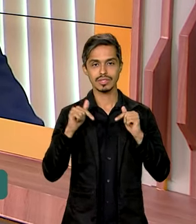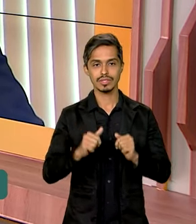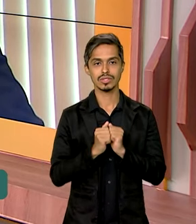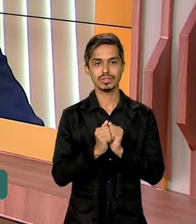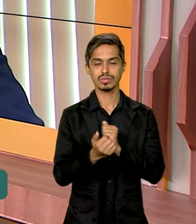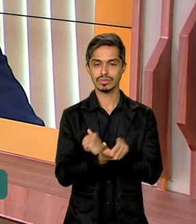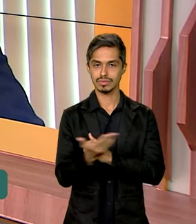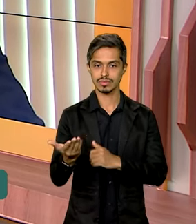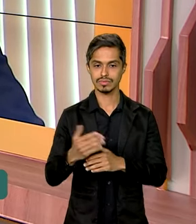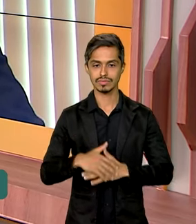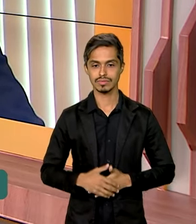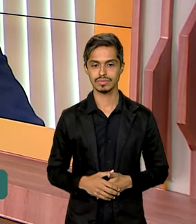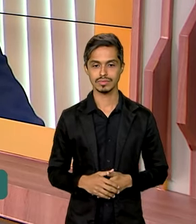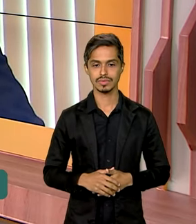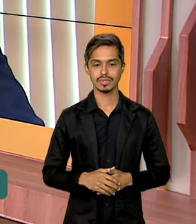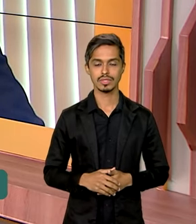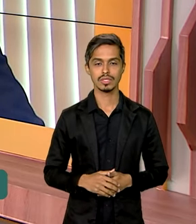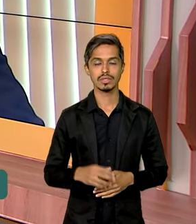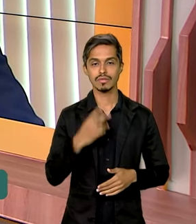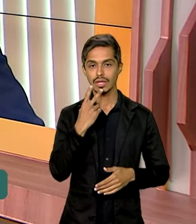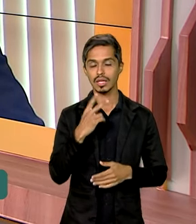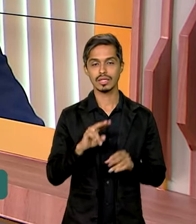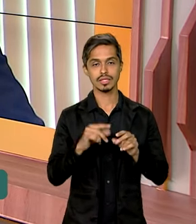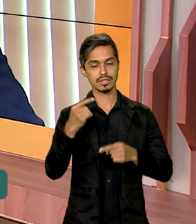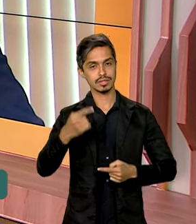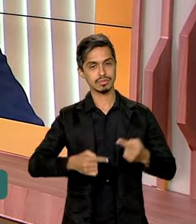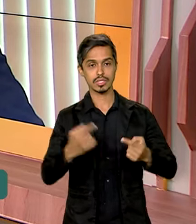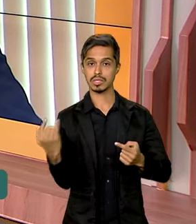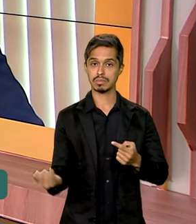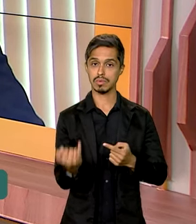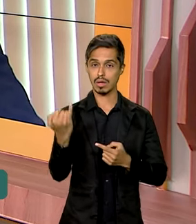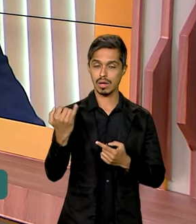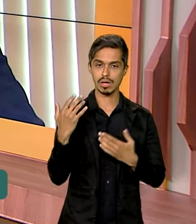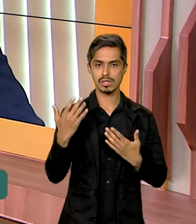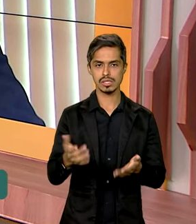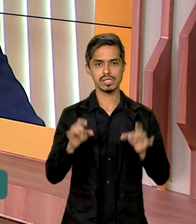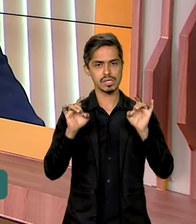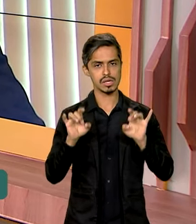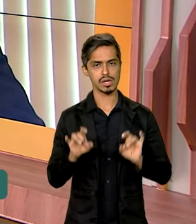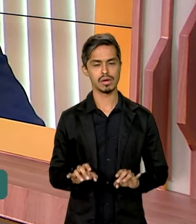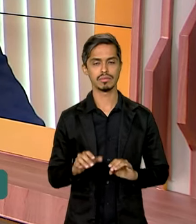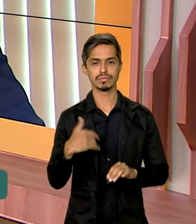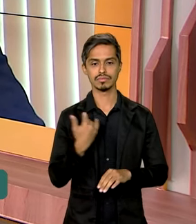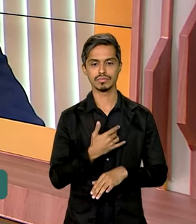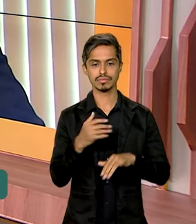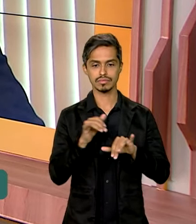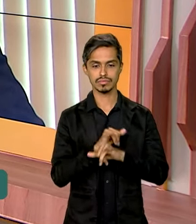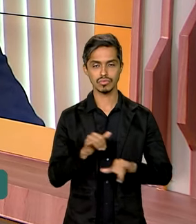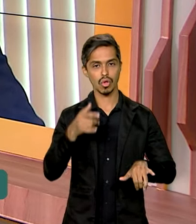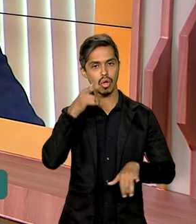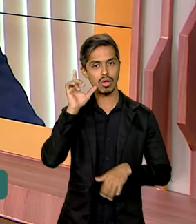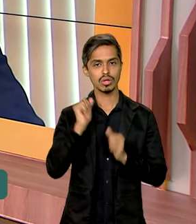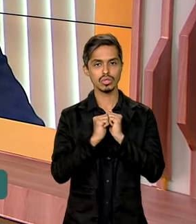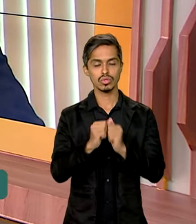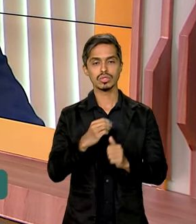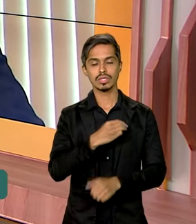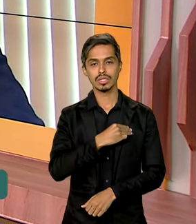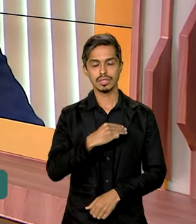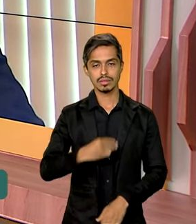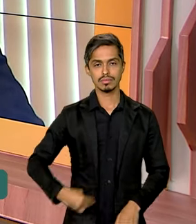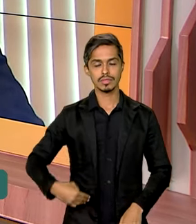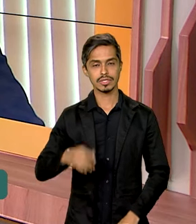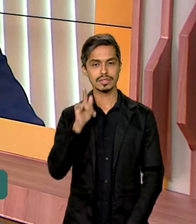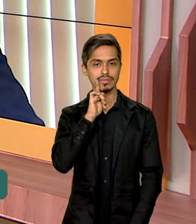com vocês, falar um pouco dessa política tão importante e tão especial que a gente publicou ontem junto com a ministra Anísia.